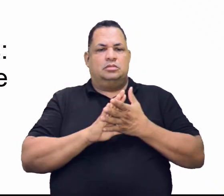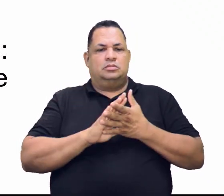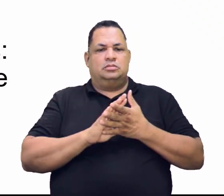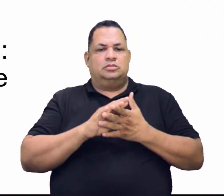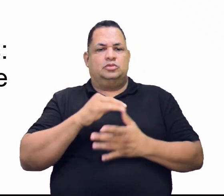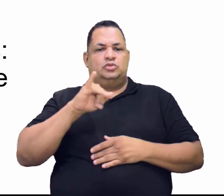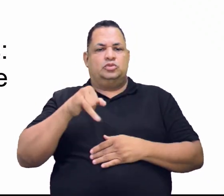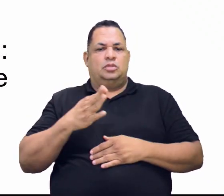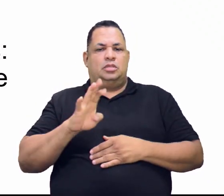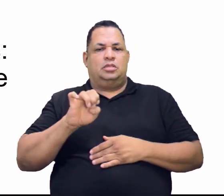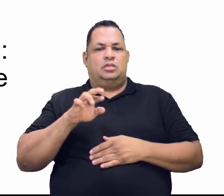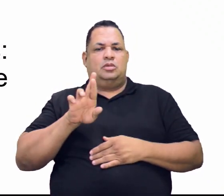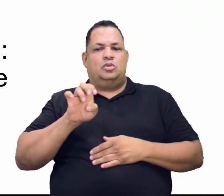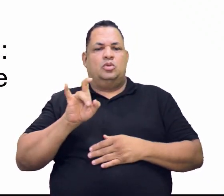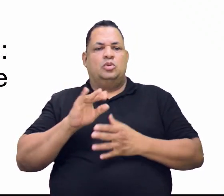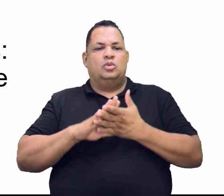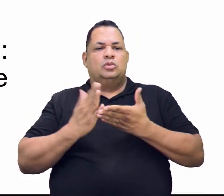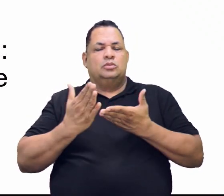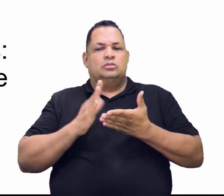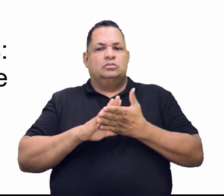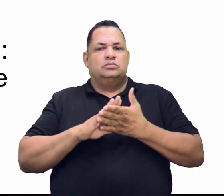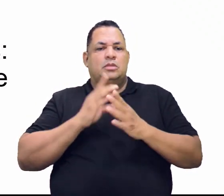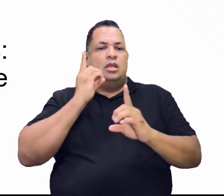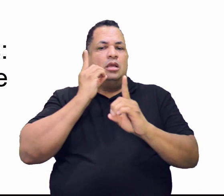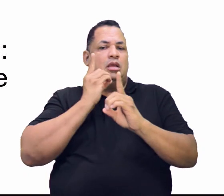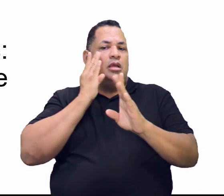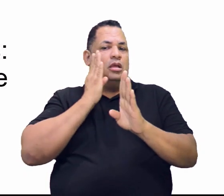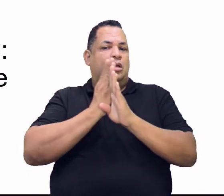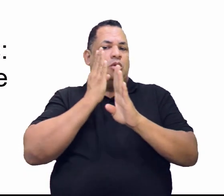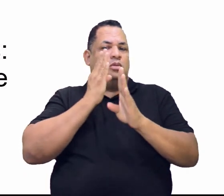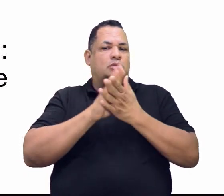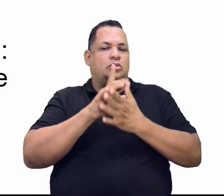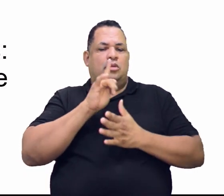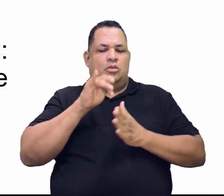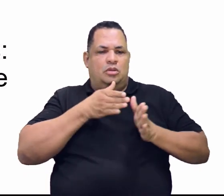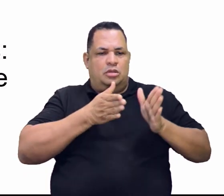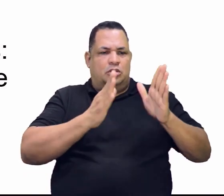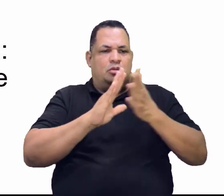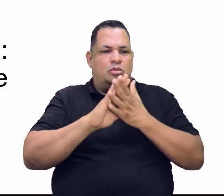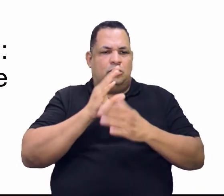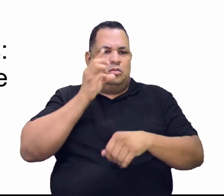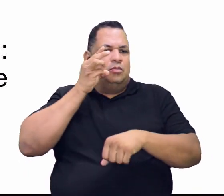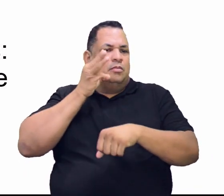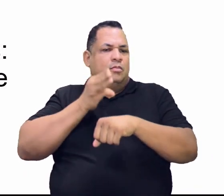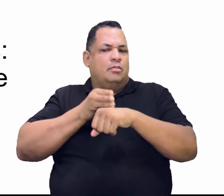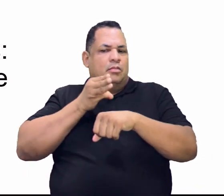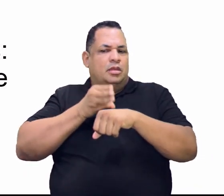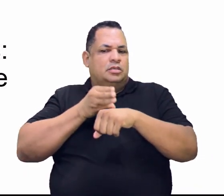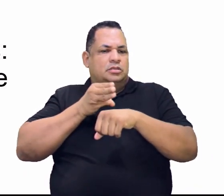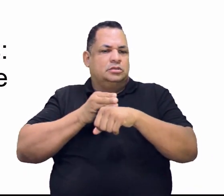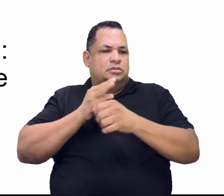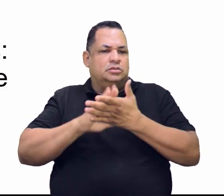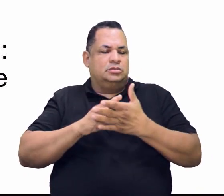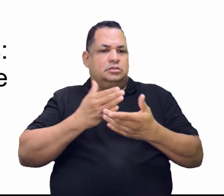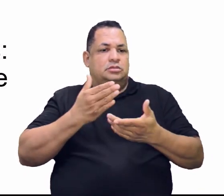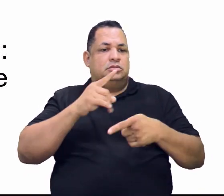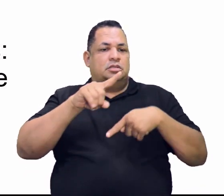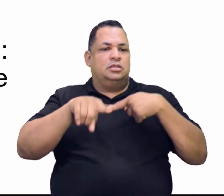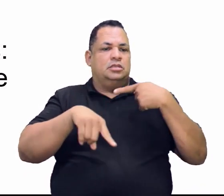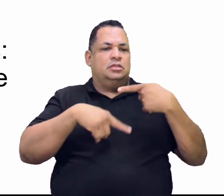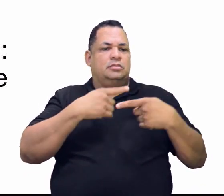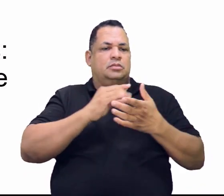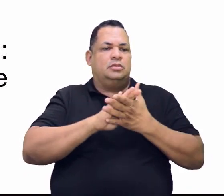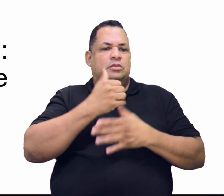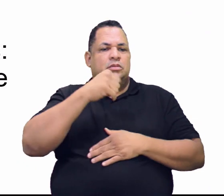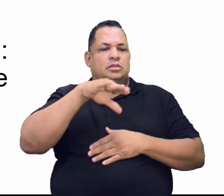senhor Joaquim Rocha é ele que encontra a caceterita no rio Machadinho. De 58 a 70, a